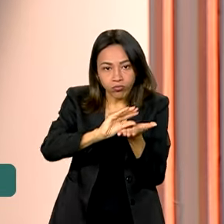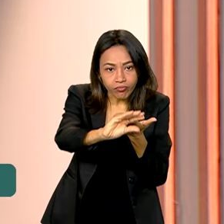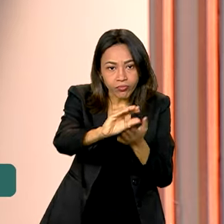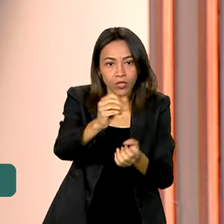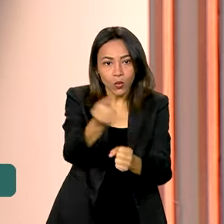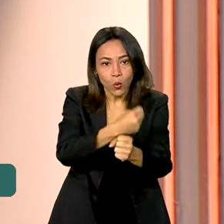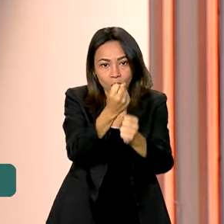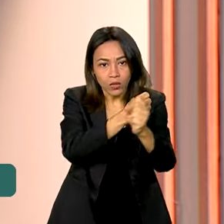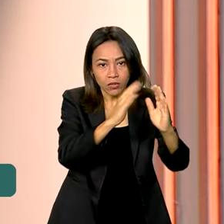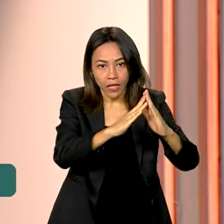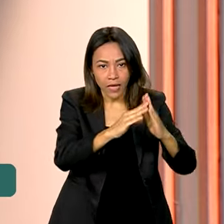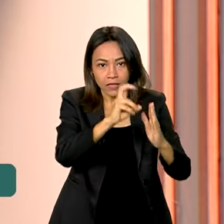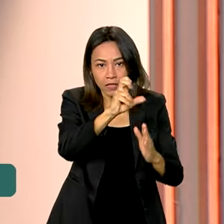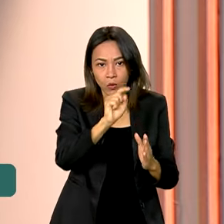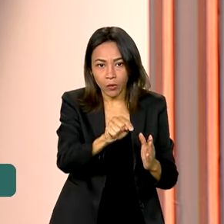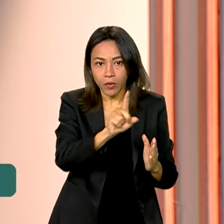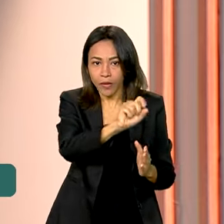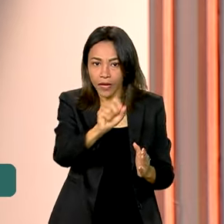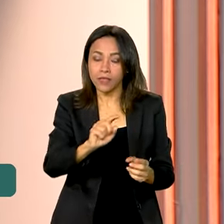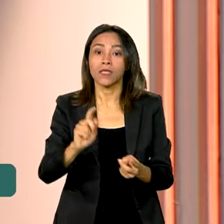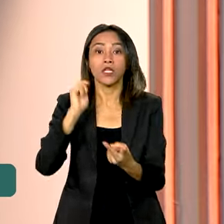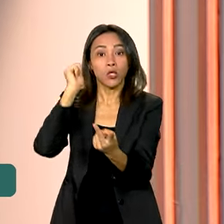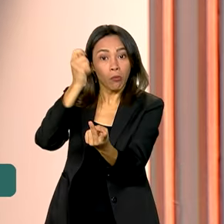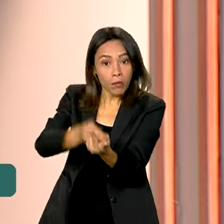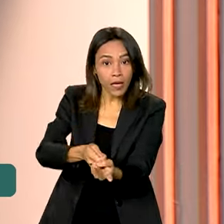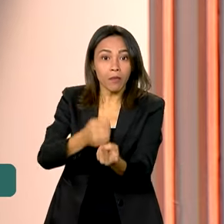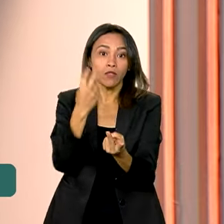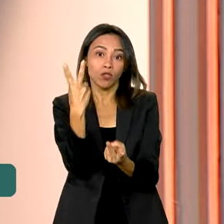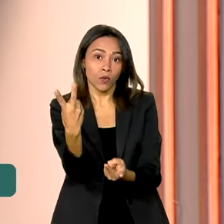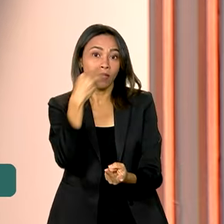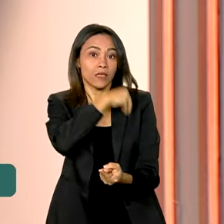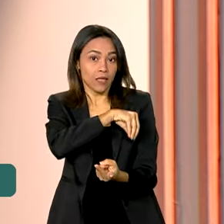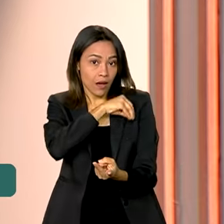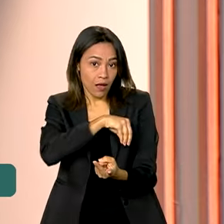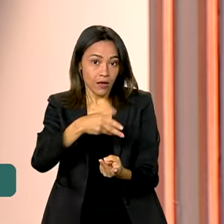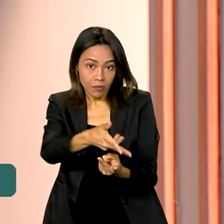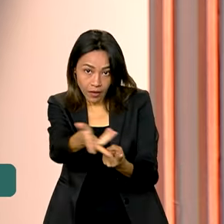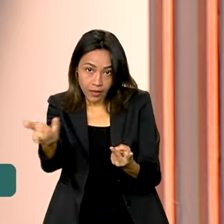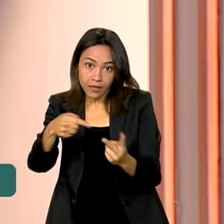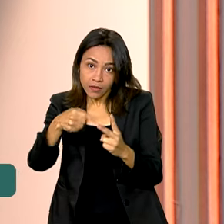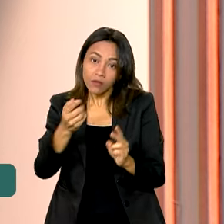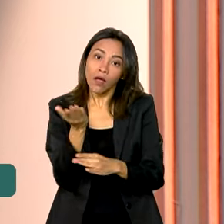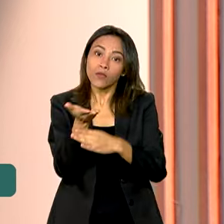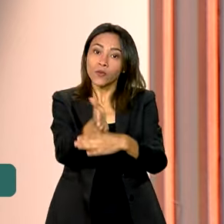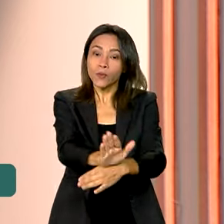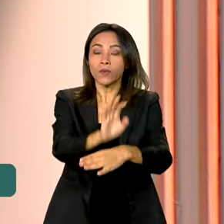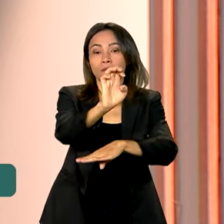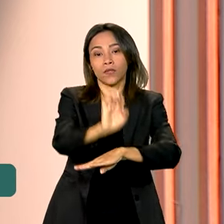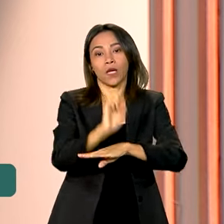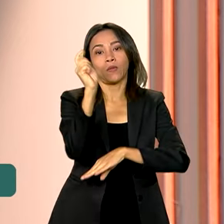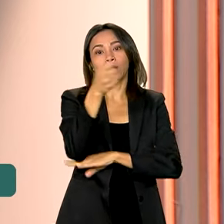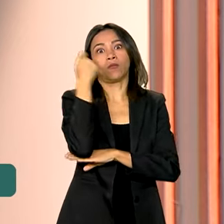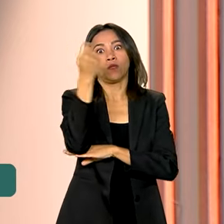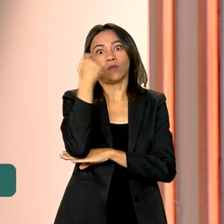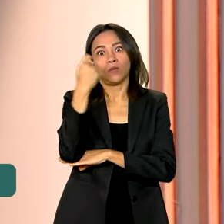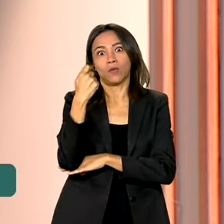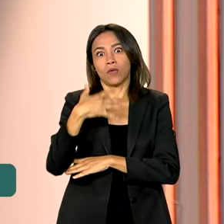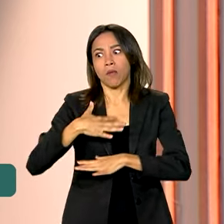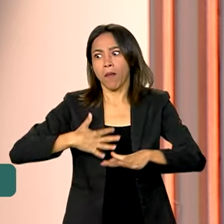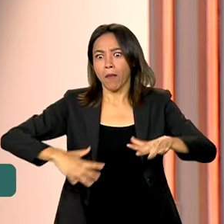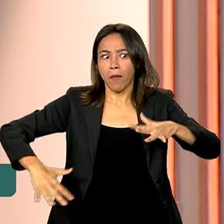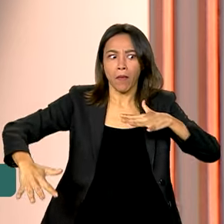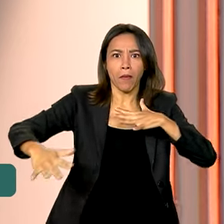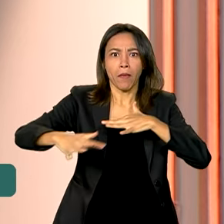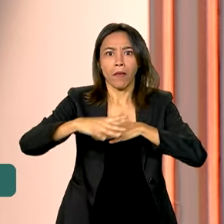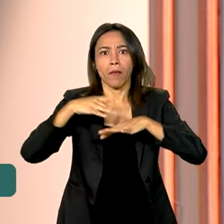e o pagamento de dois salários mínimos para trabalhadores, fazem da ajuda ao Rio Grande do Sul a maior mobilização de